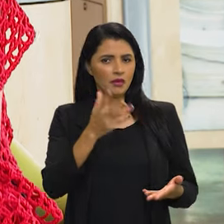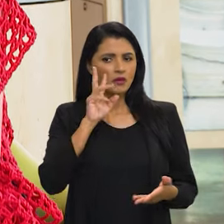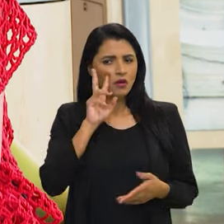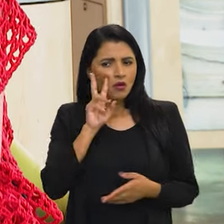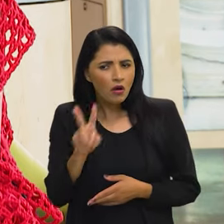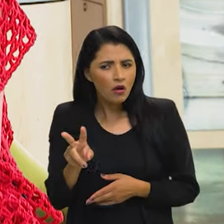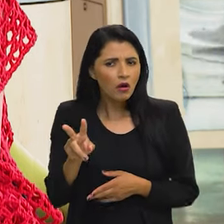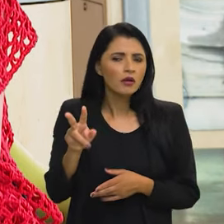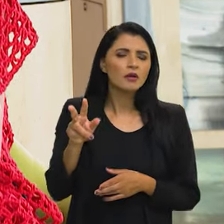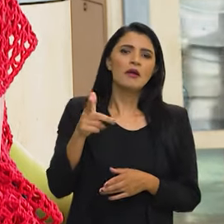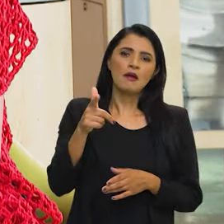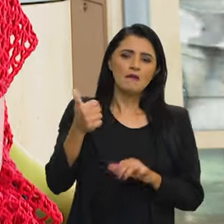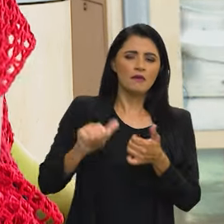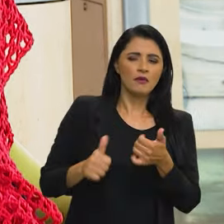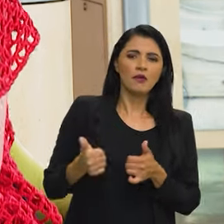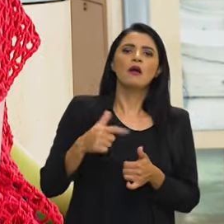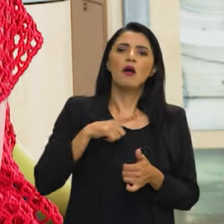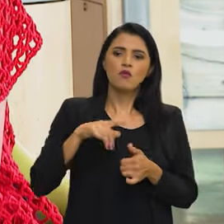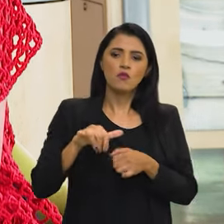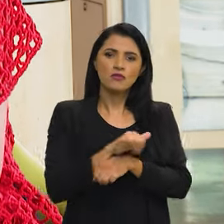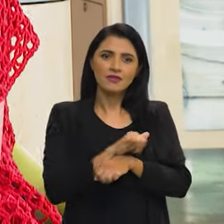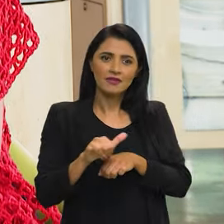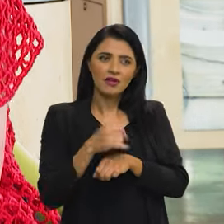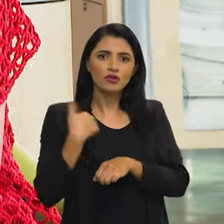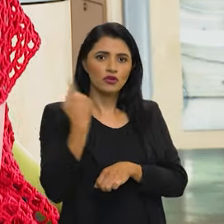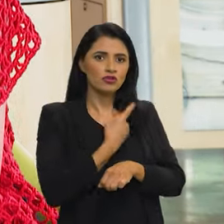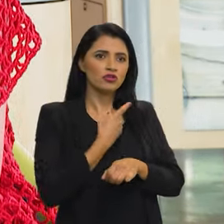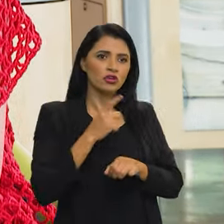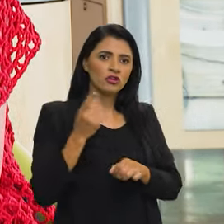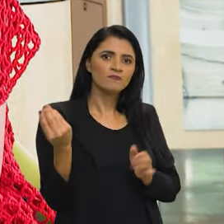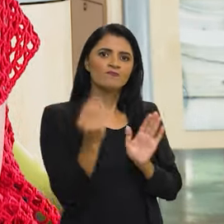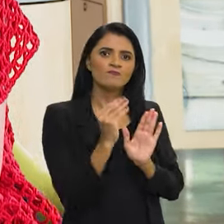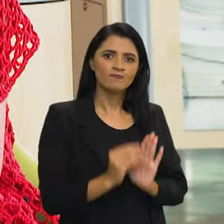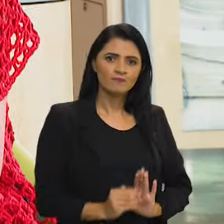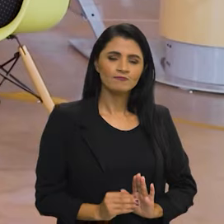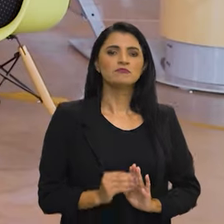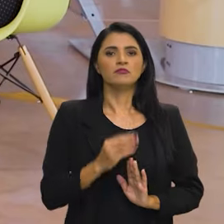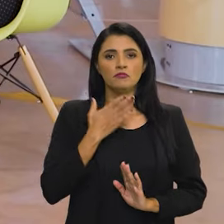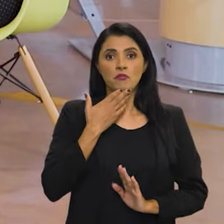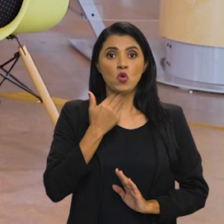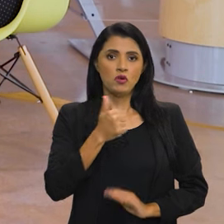emplacamos algumas ações estratégicas de grande impacto no Brasil.